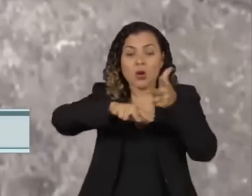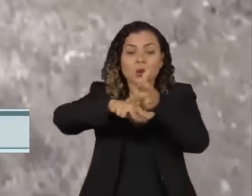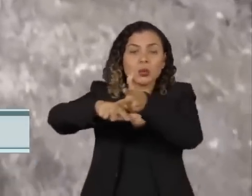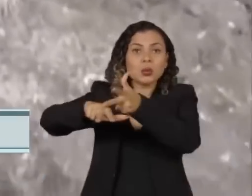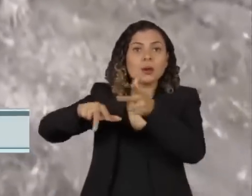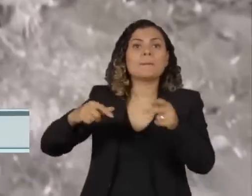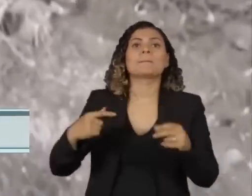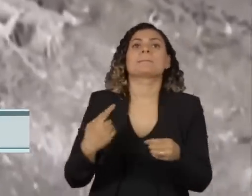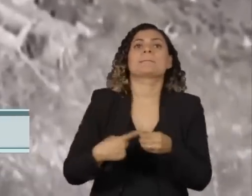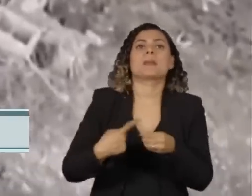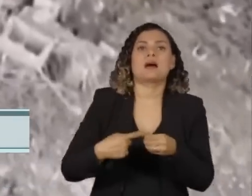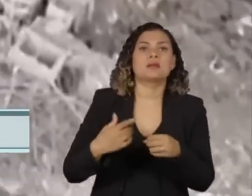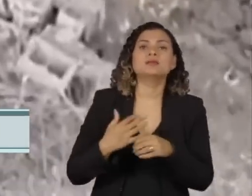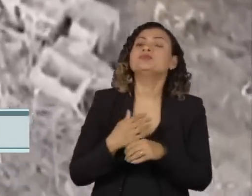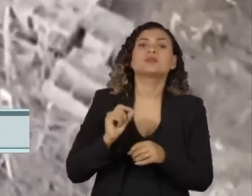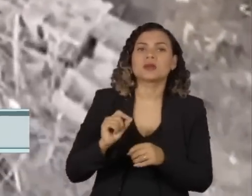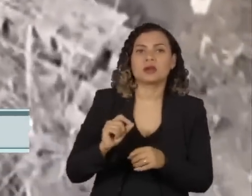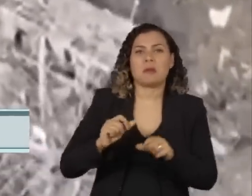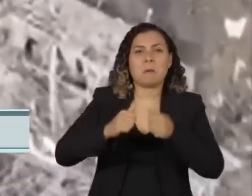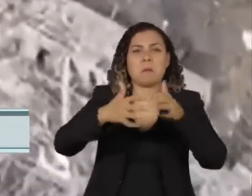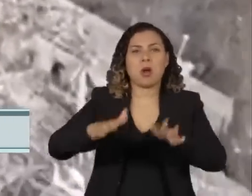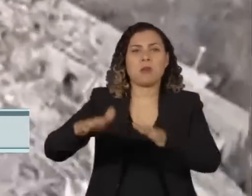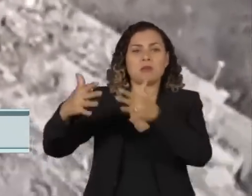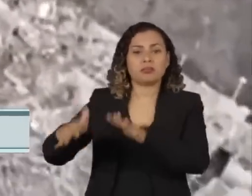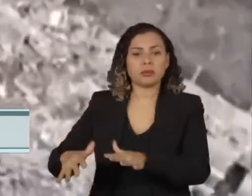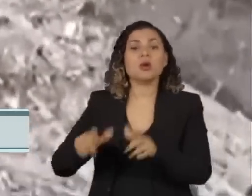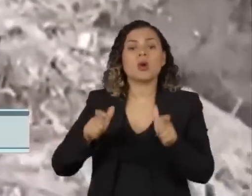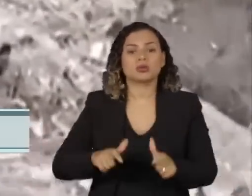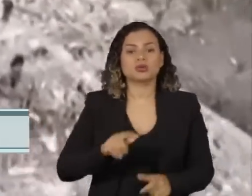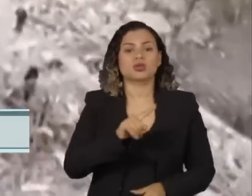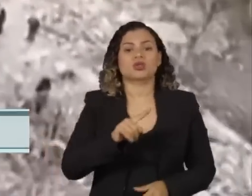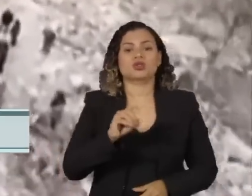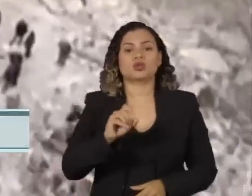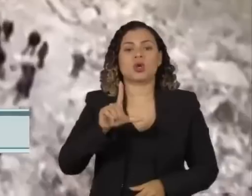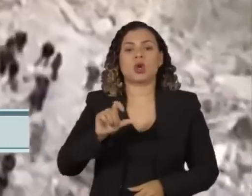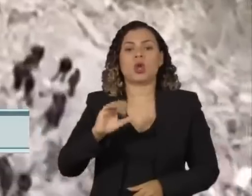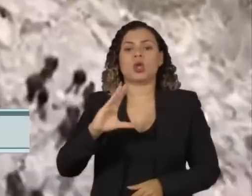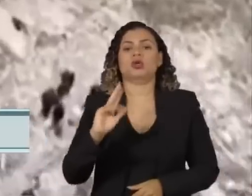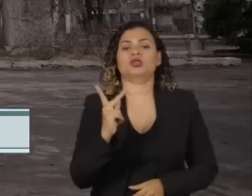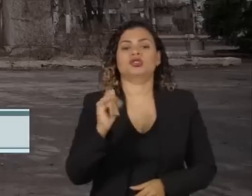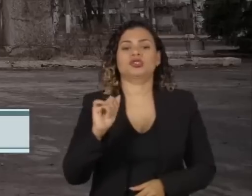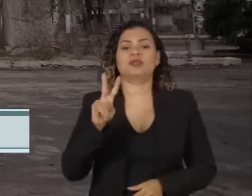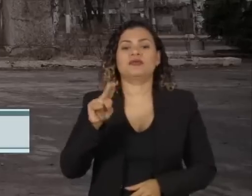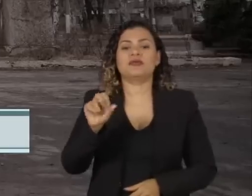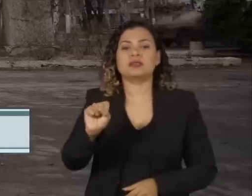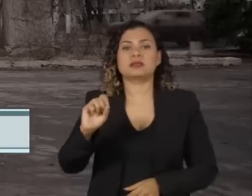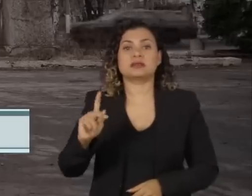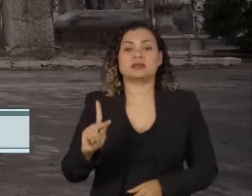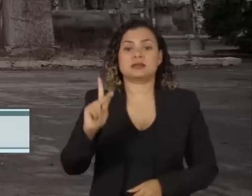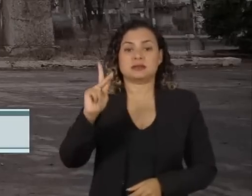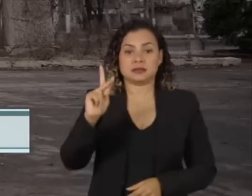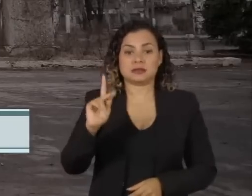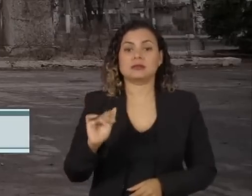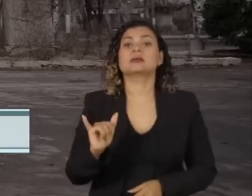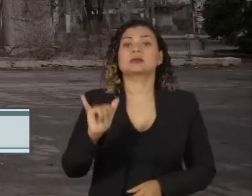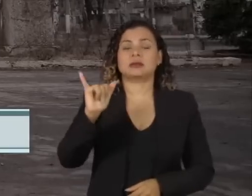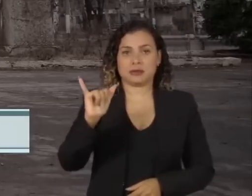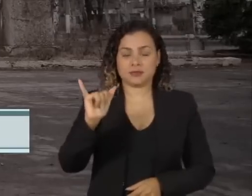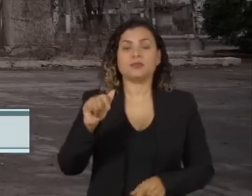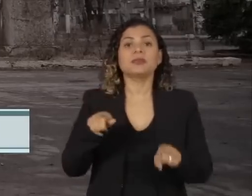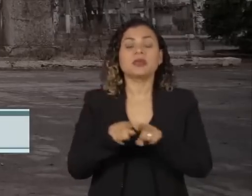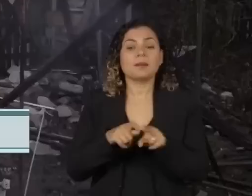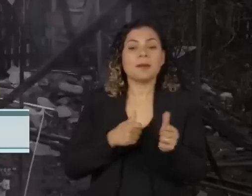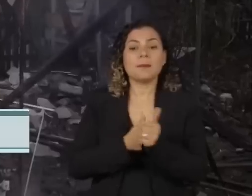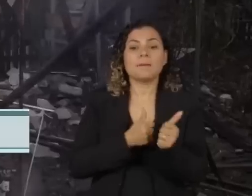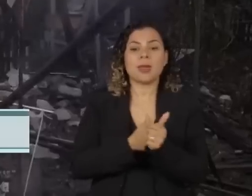um bairro destruído, em Zoloshivsk. As casas viraram cinzas. Em Barkhmud, onde